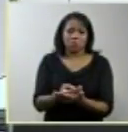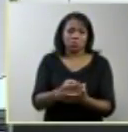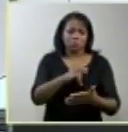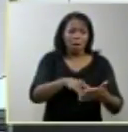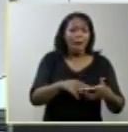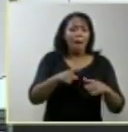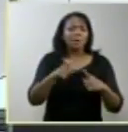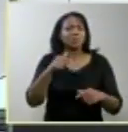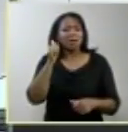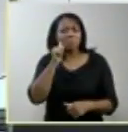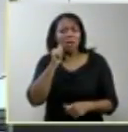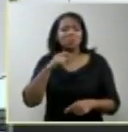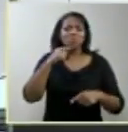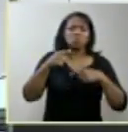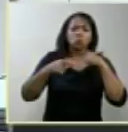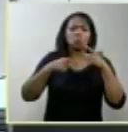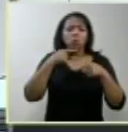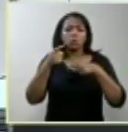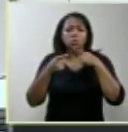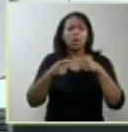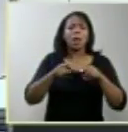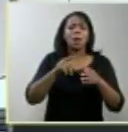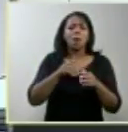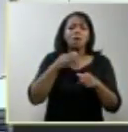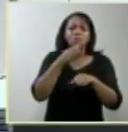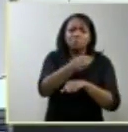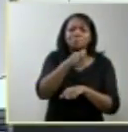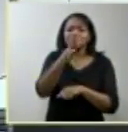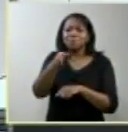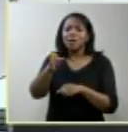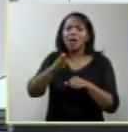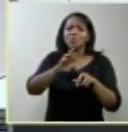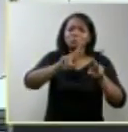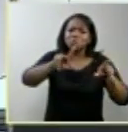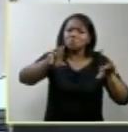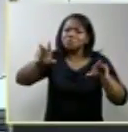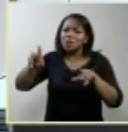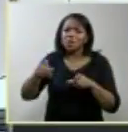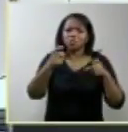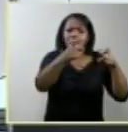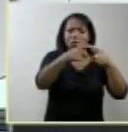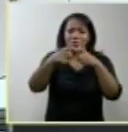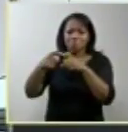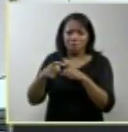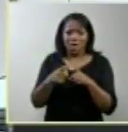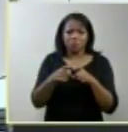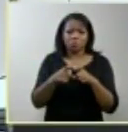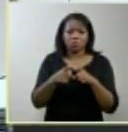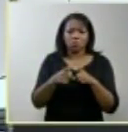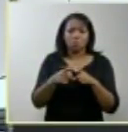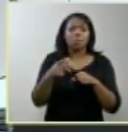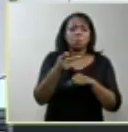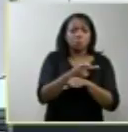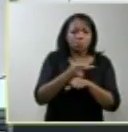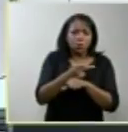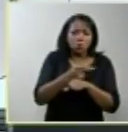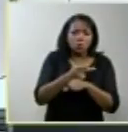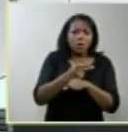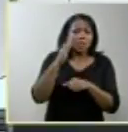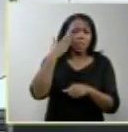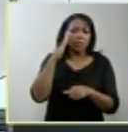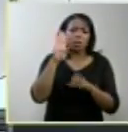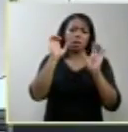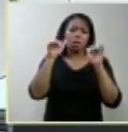médicos elas buscam diferentes médicos e resistem ao diagnóstico da inviabilidade fetal o filme